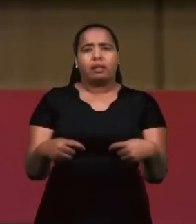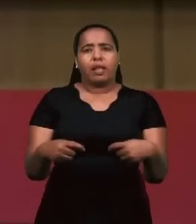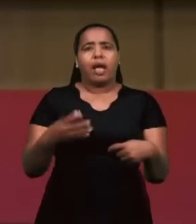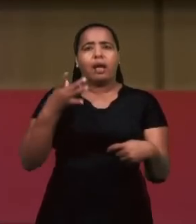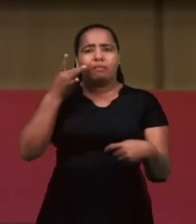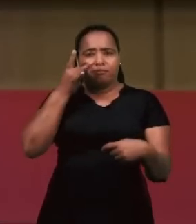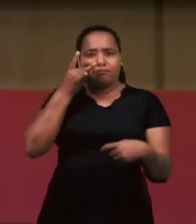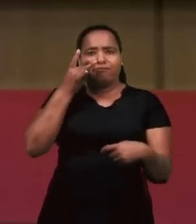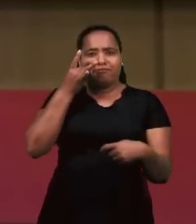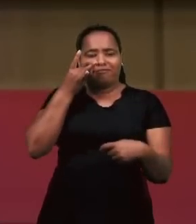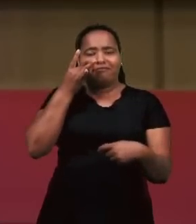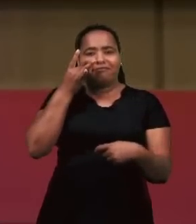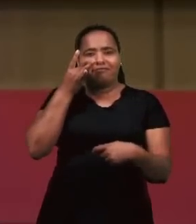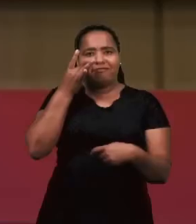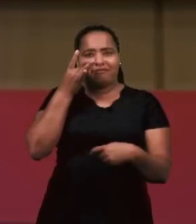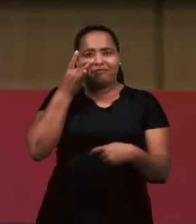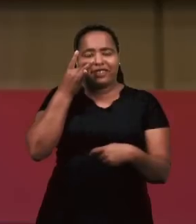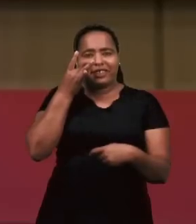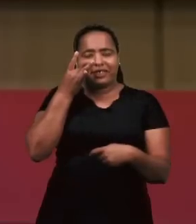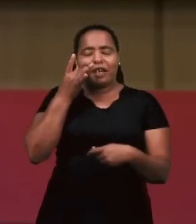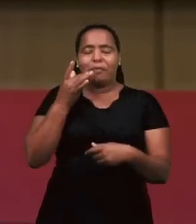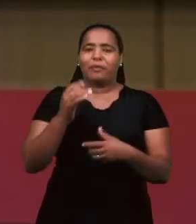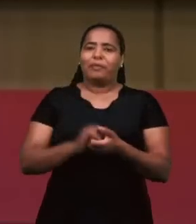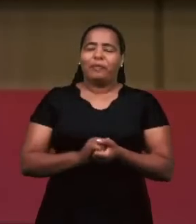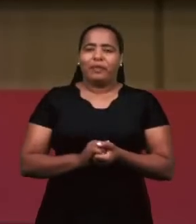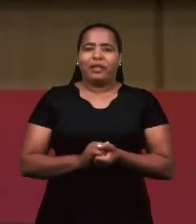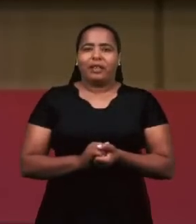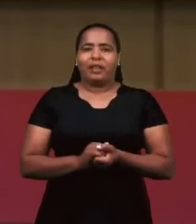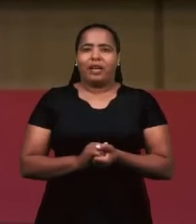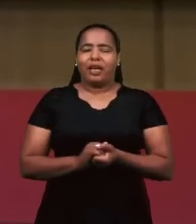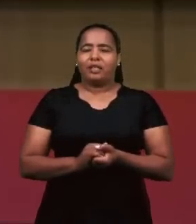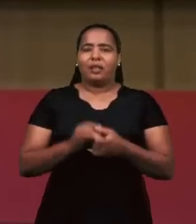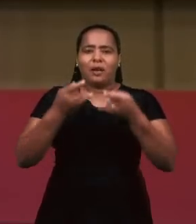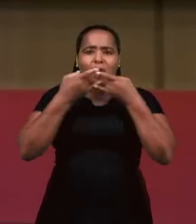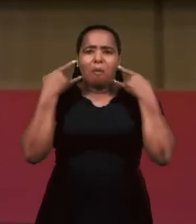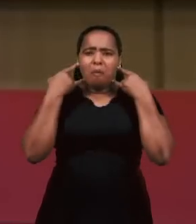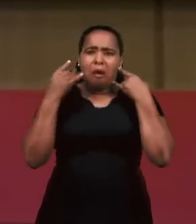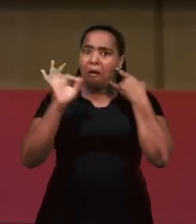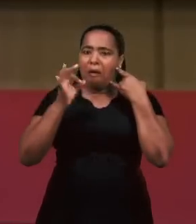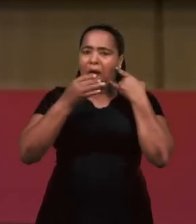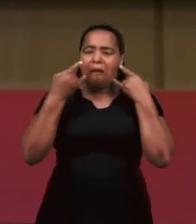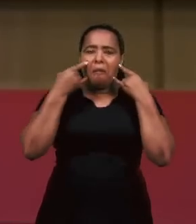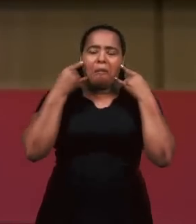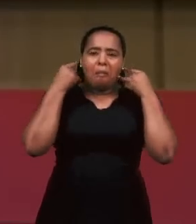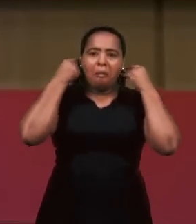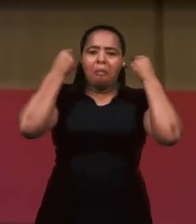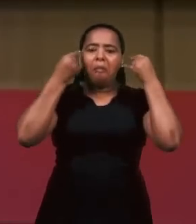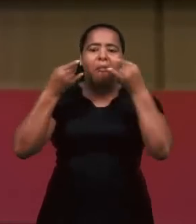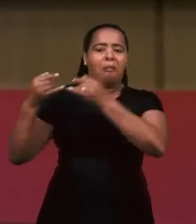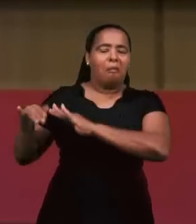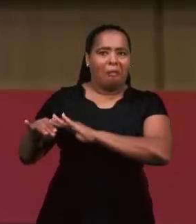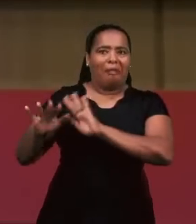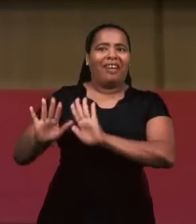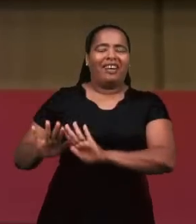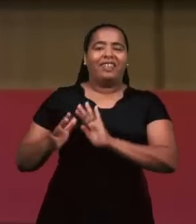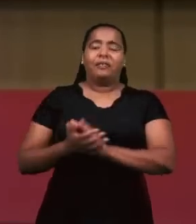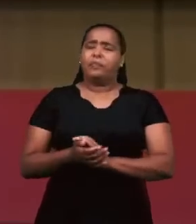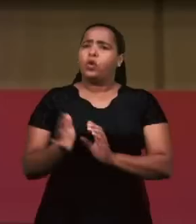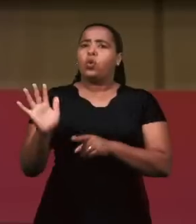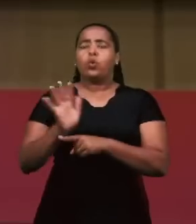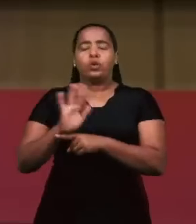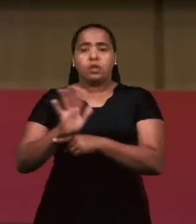presencialmente, tão logo nós possamos fazer isso, sem máscara. E eu quero também dizer para os irmãos que aqueles vídeos que não